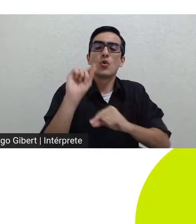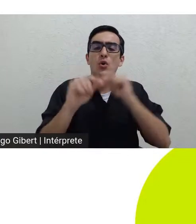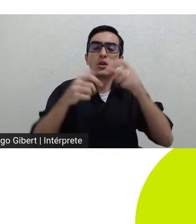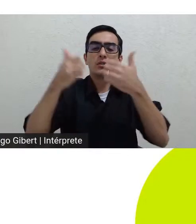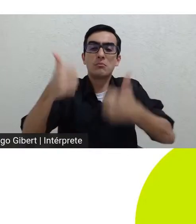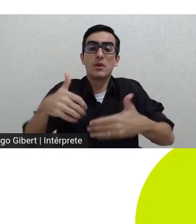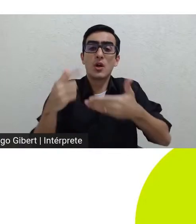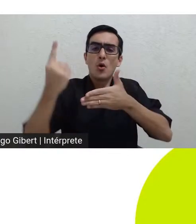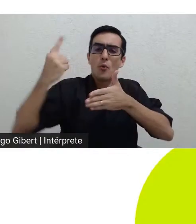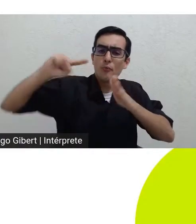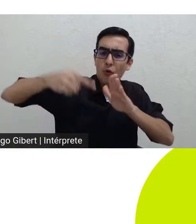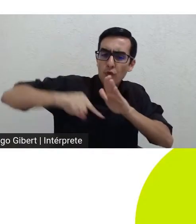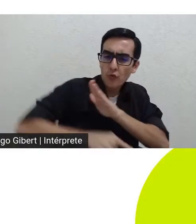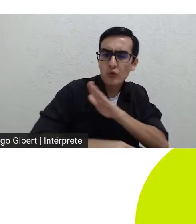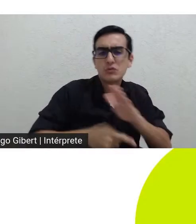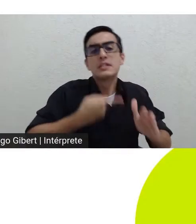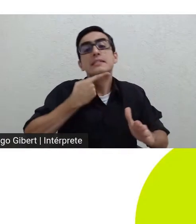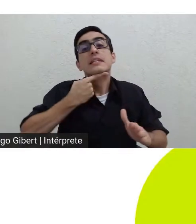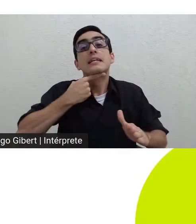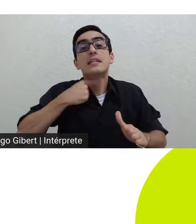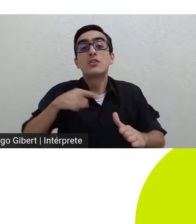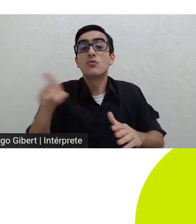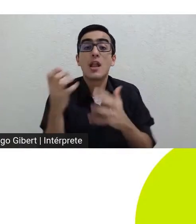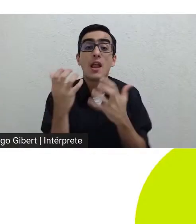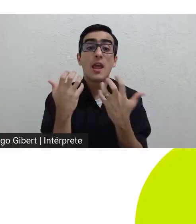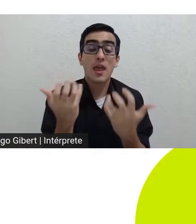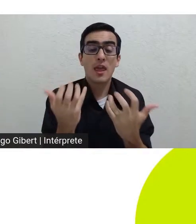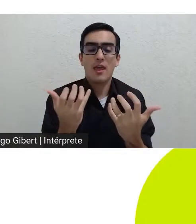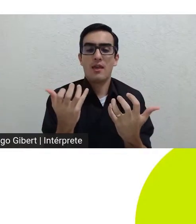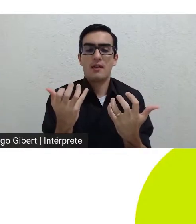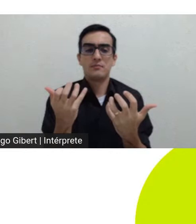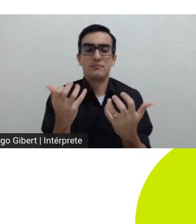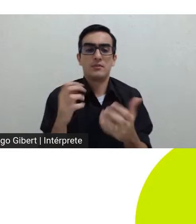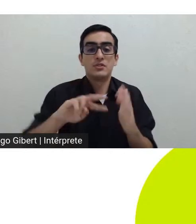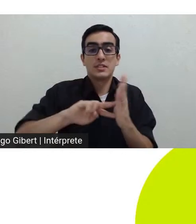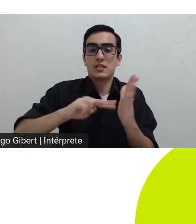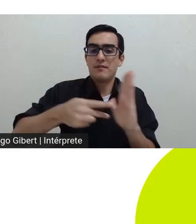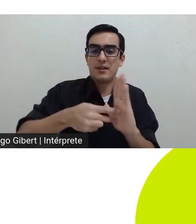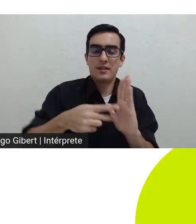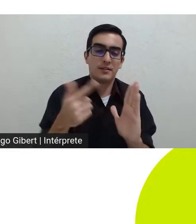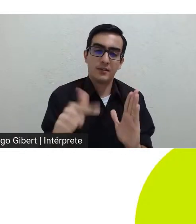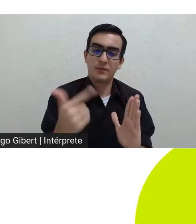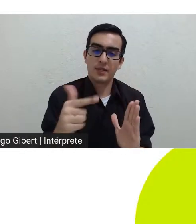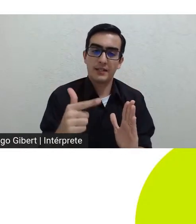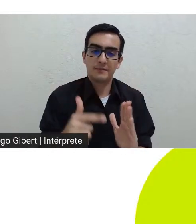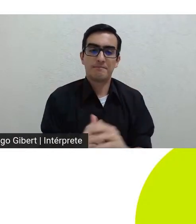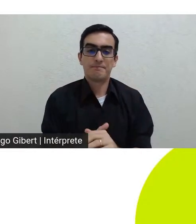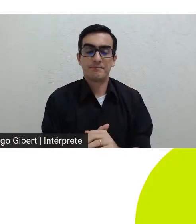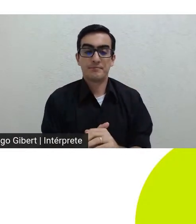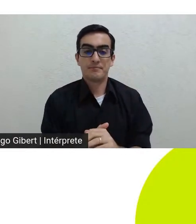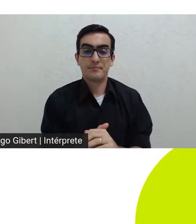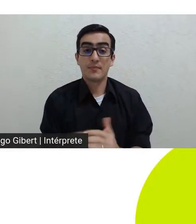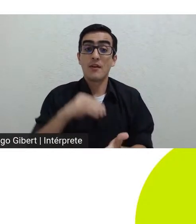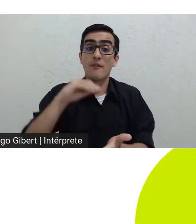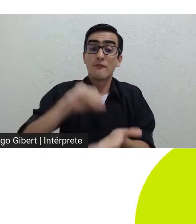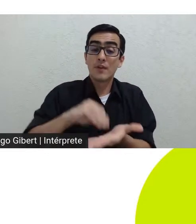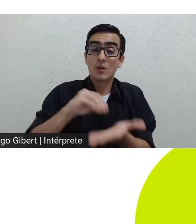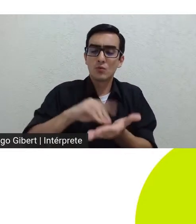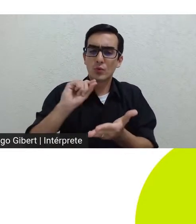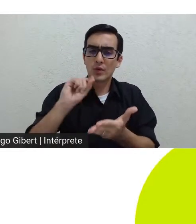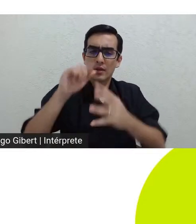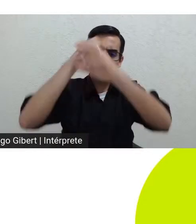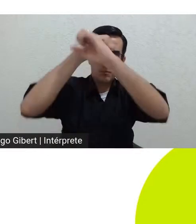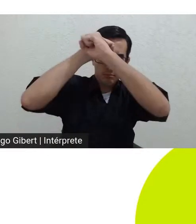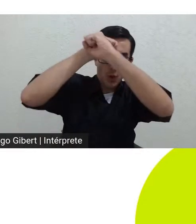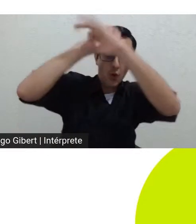revelado e colocado no plano do sentido e do significado faltam a fantasia e